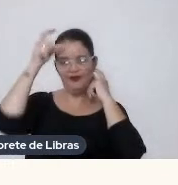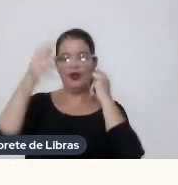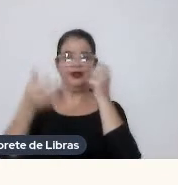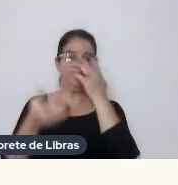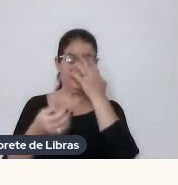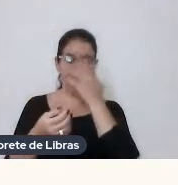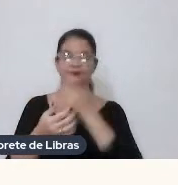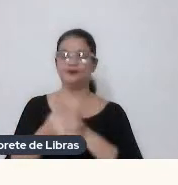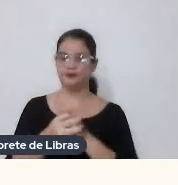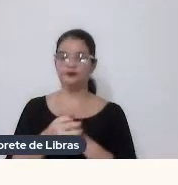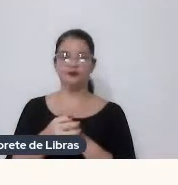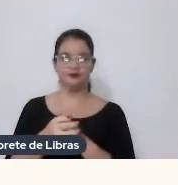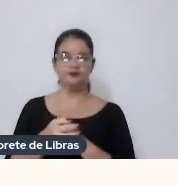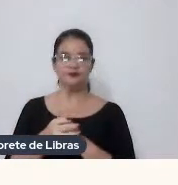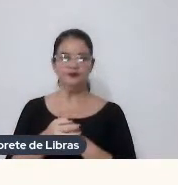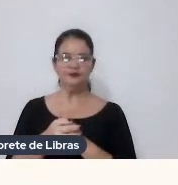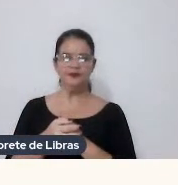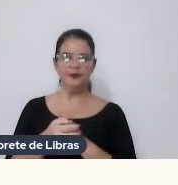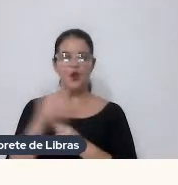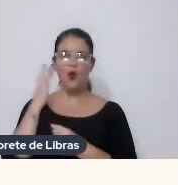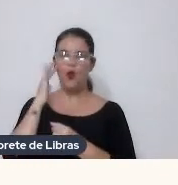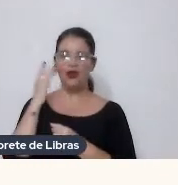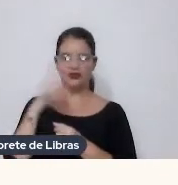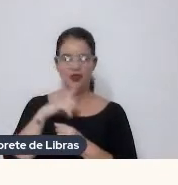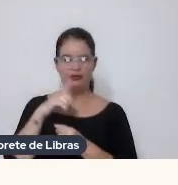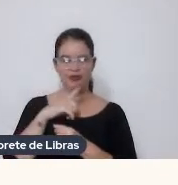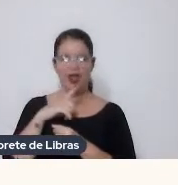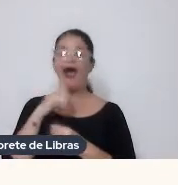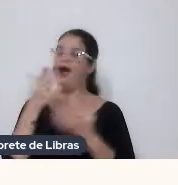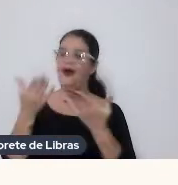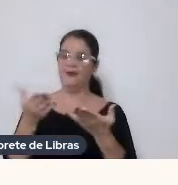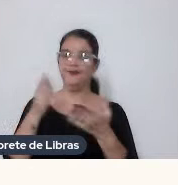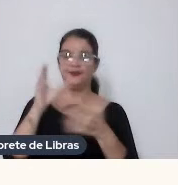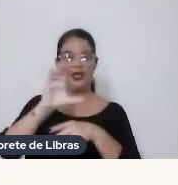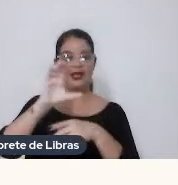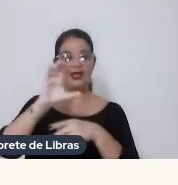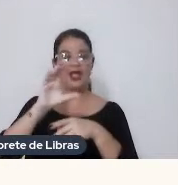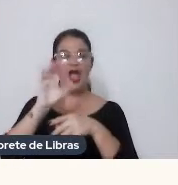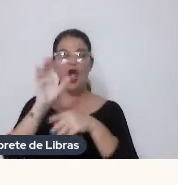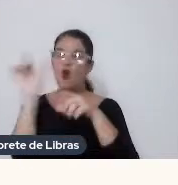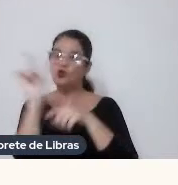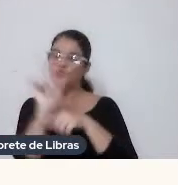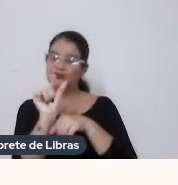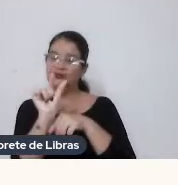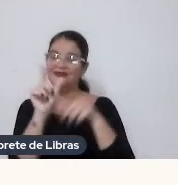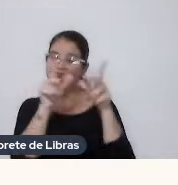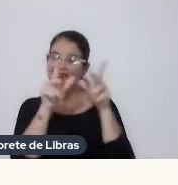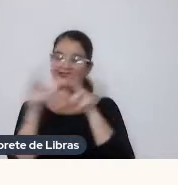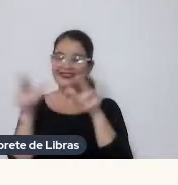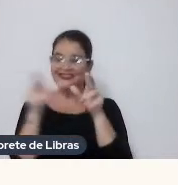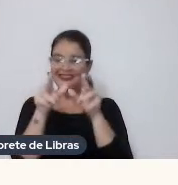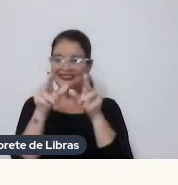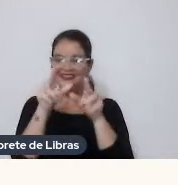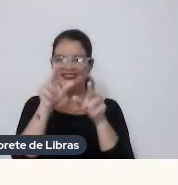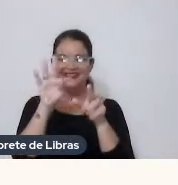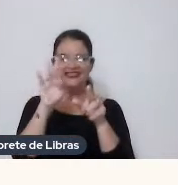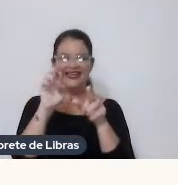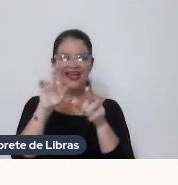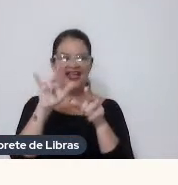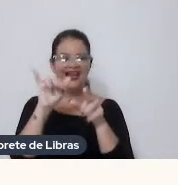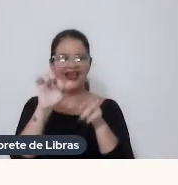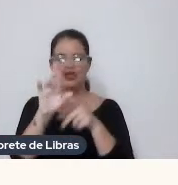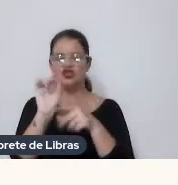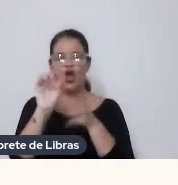É Eu acho que eu tenho aqui Ah Esse aqui é um clipe É um trailerzinho Da série Só vou dar um play Acho que tem um minutinho